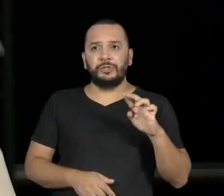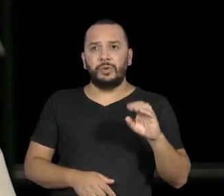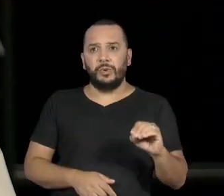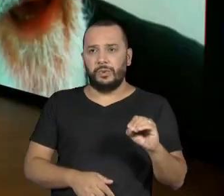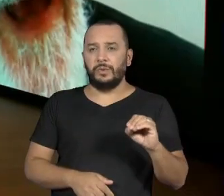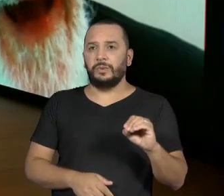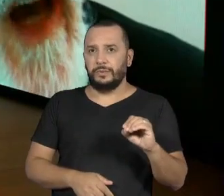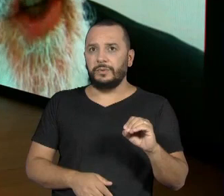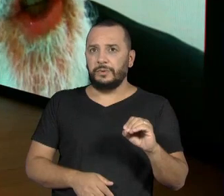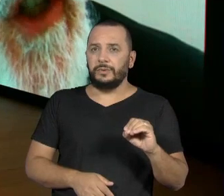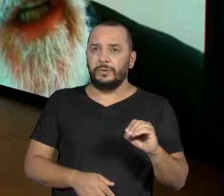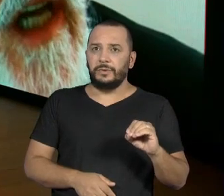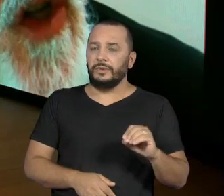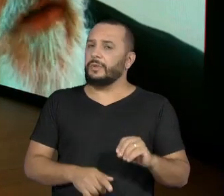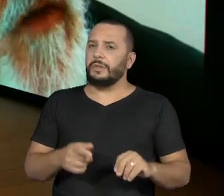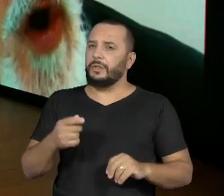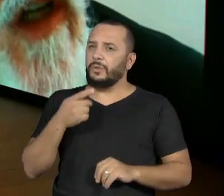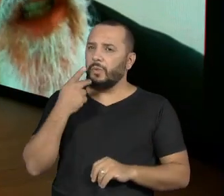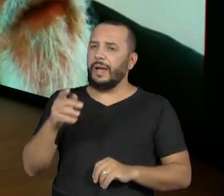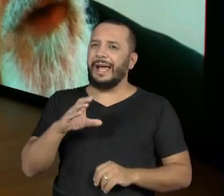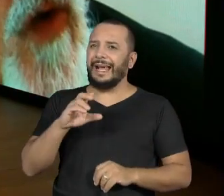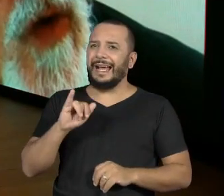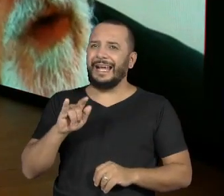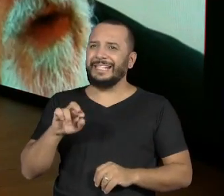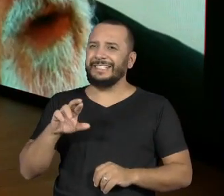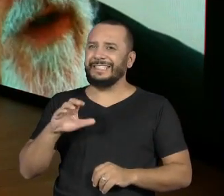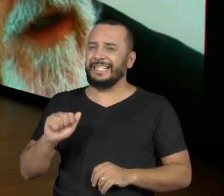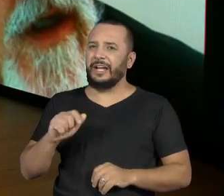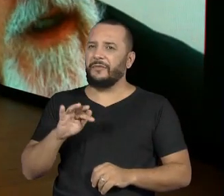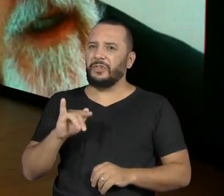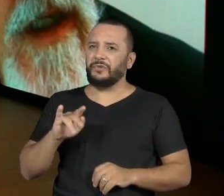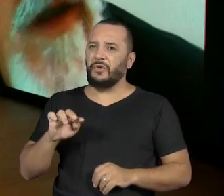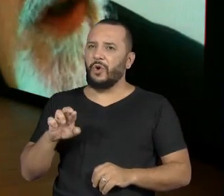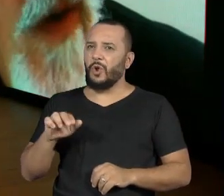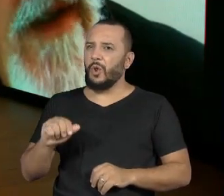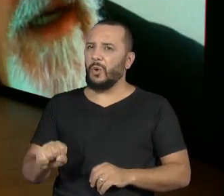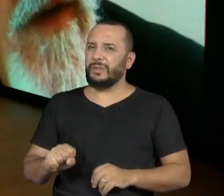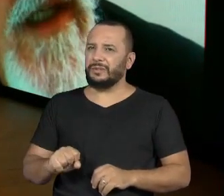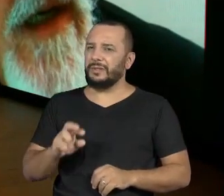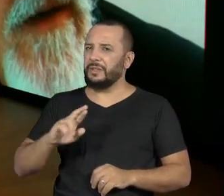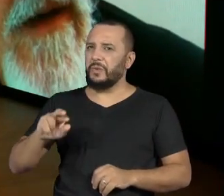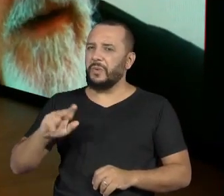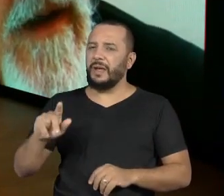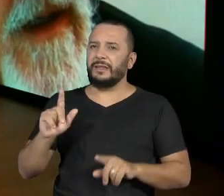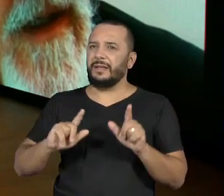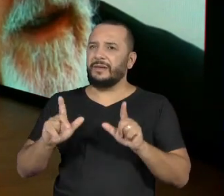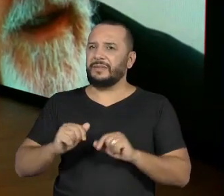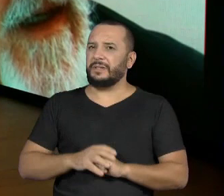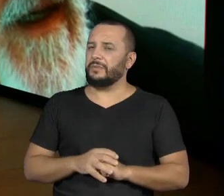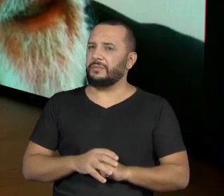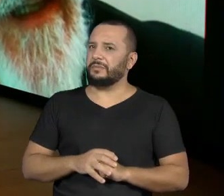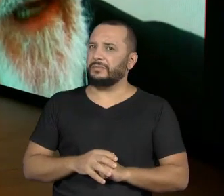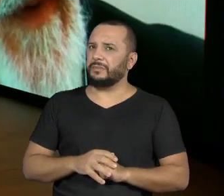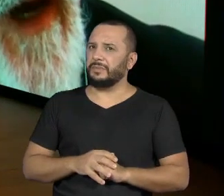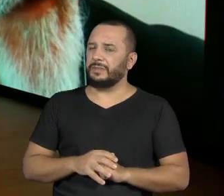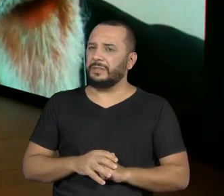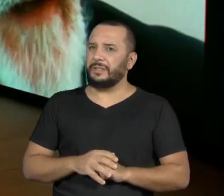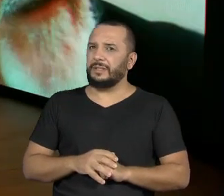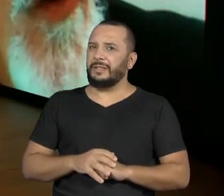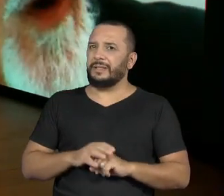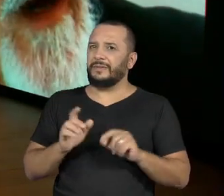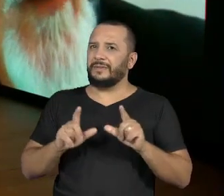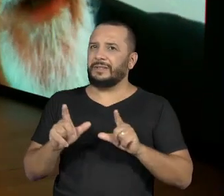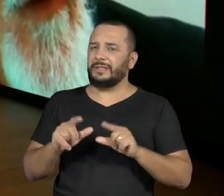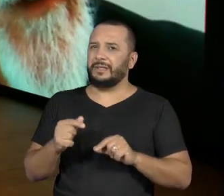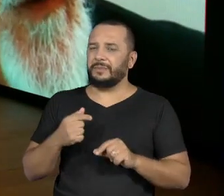falou, Ney, não é caixa de fósforos. Isso não é televisão. Você tem que pegar a